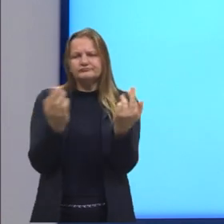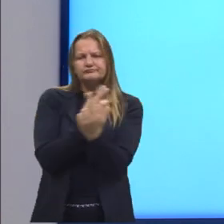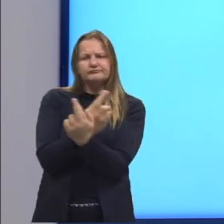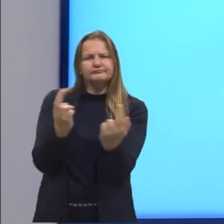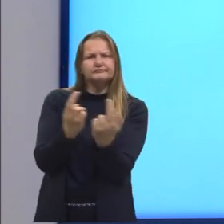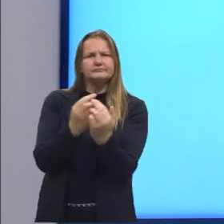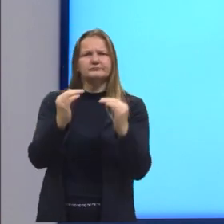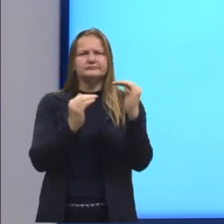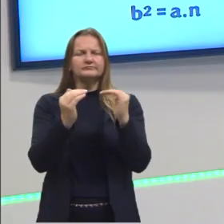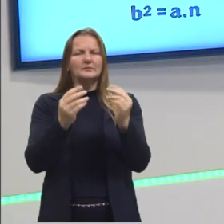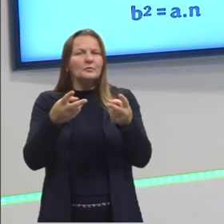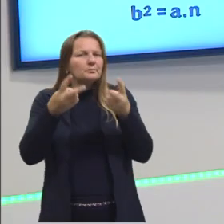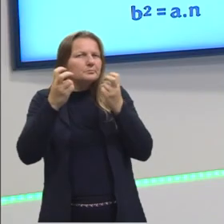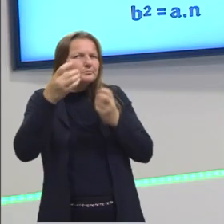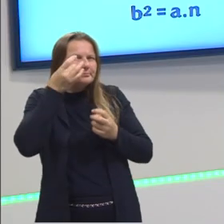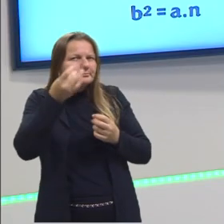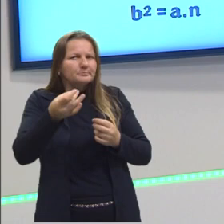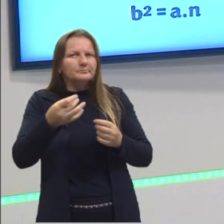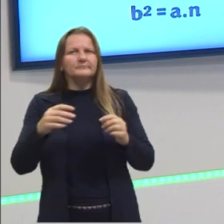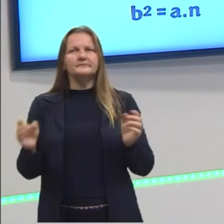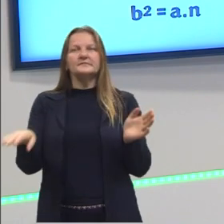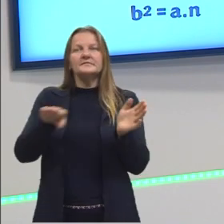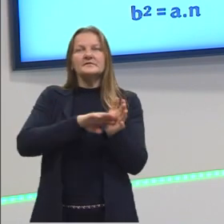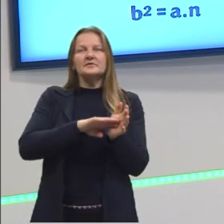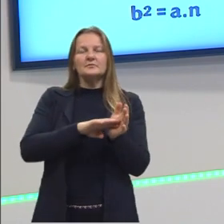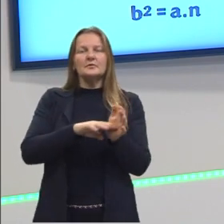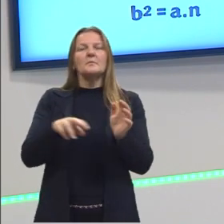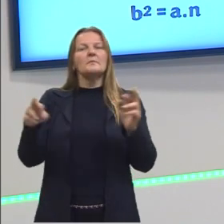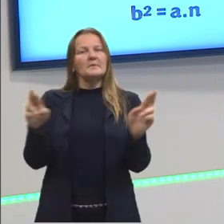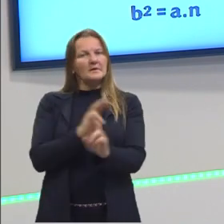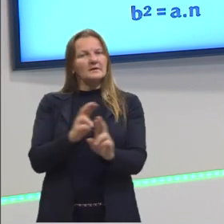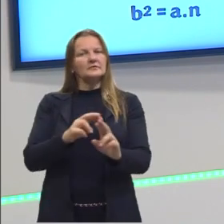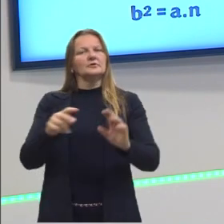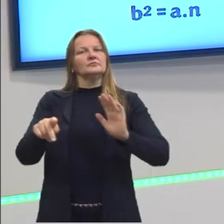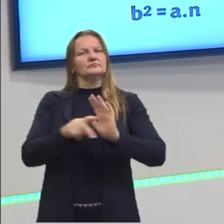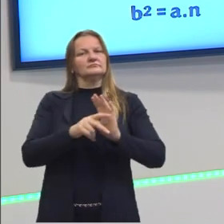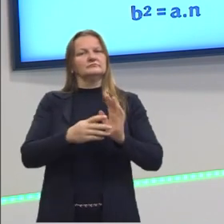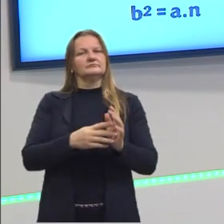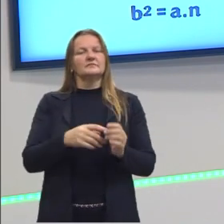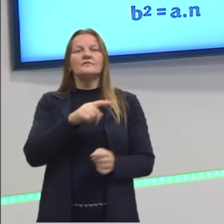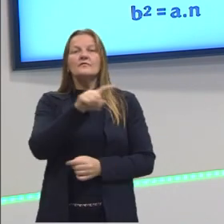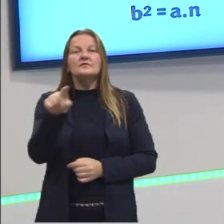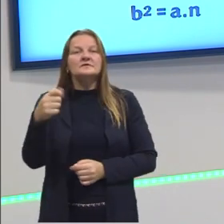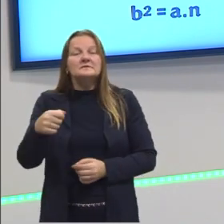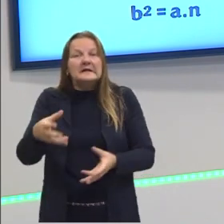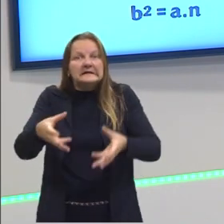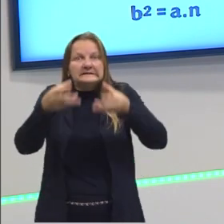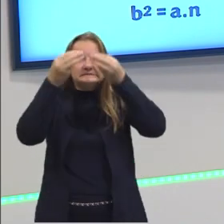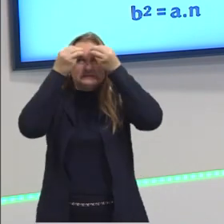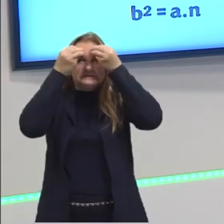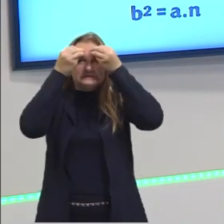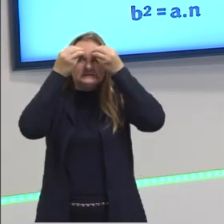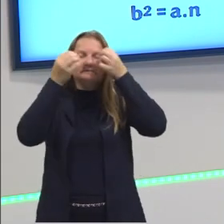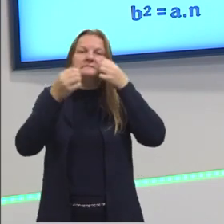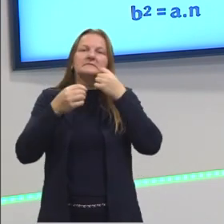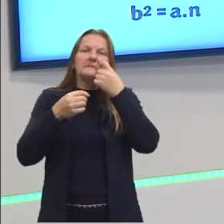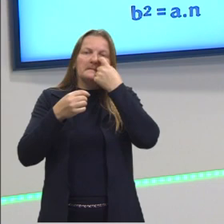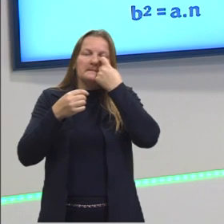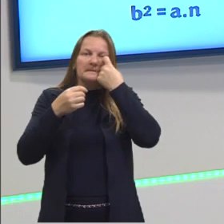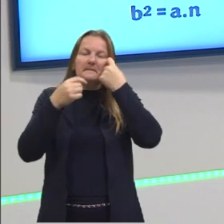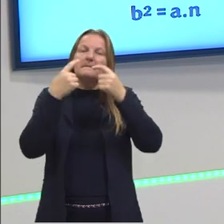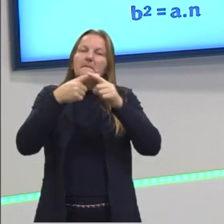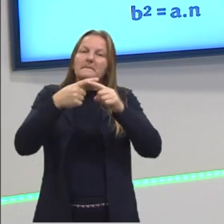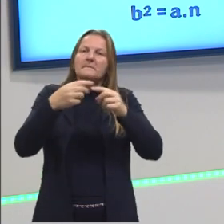partir da semelhança, chegamos nestas relações. Vocês não precisam decorar, memorizar essas